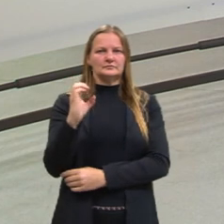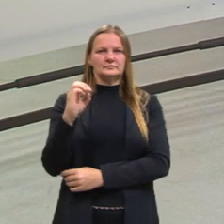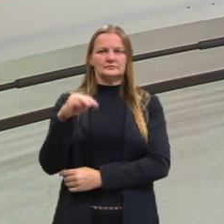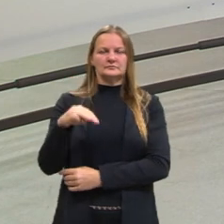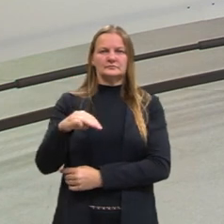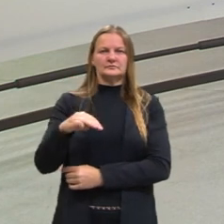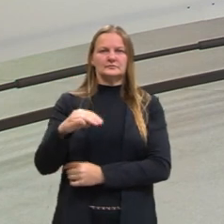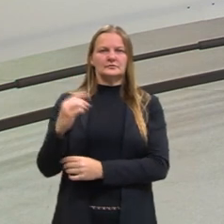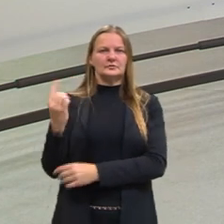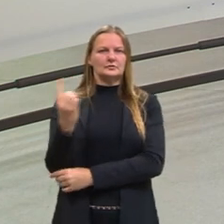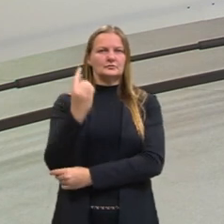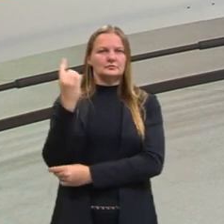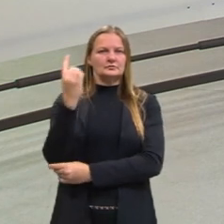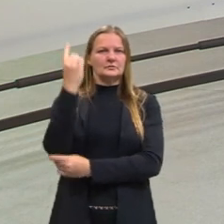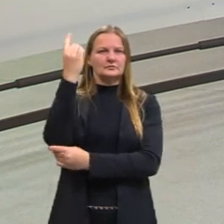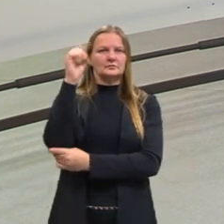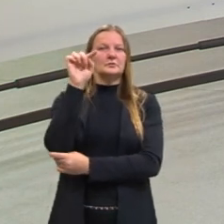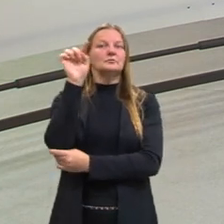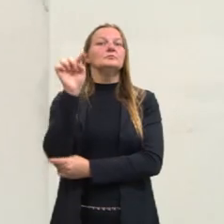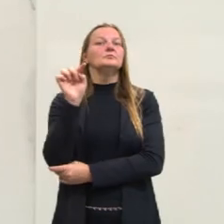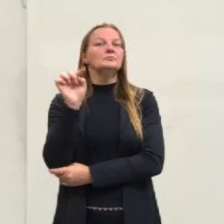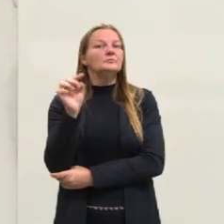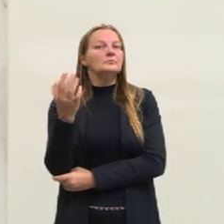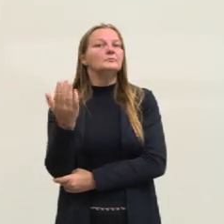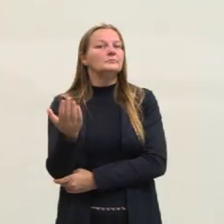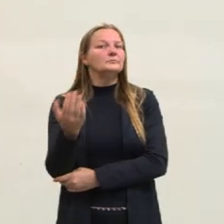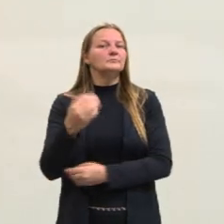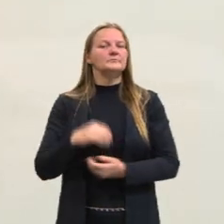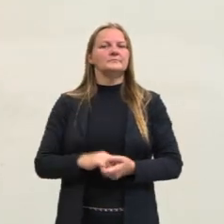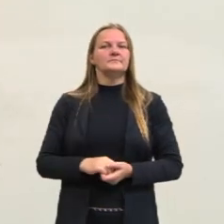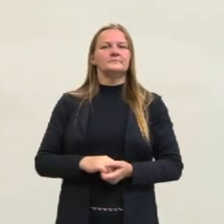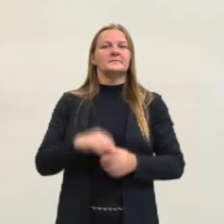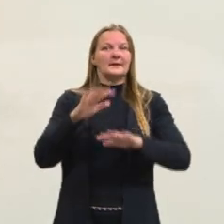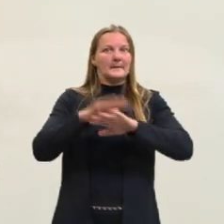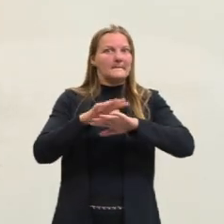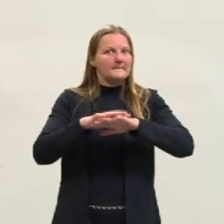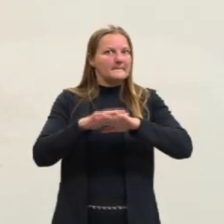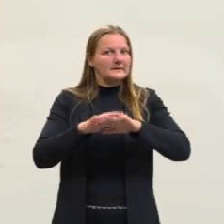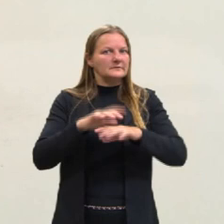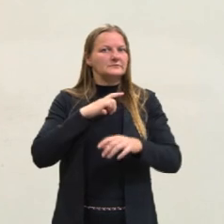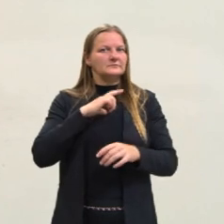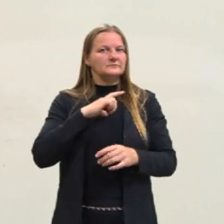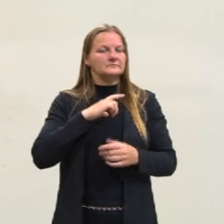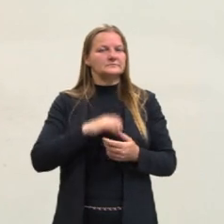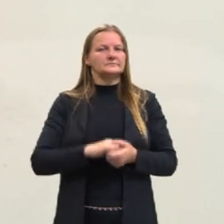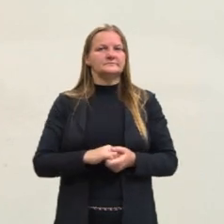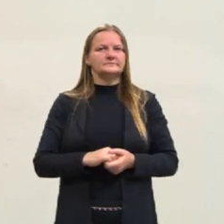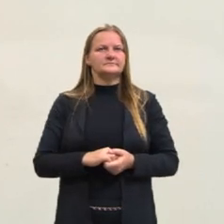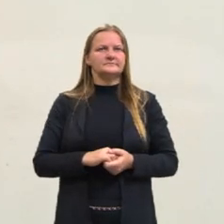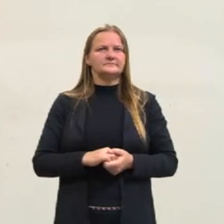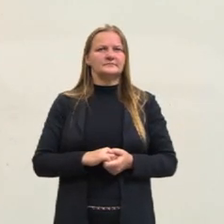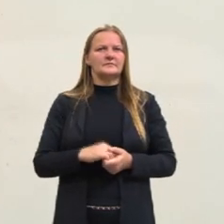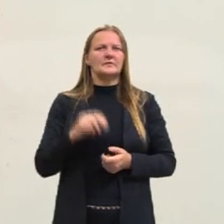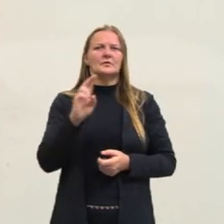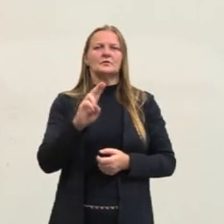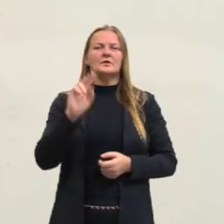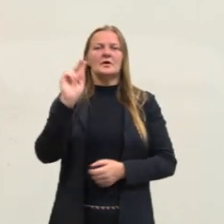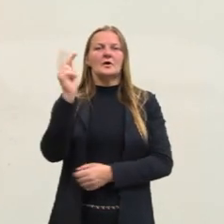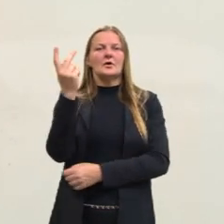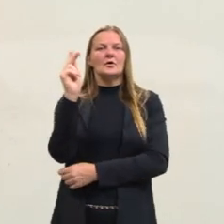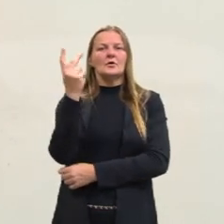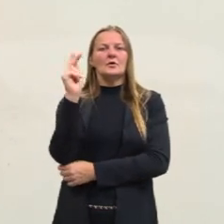uma altura não definida pelo exercício. Na matemática, é convencionado que a gente utilize o H